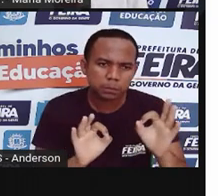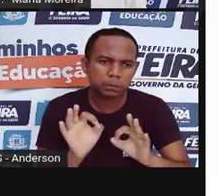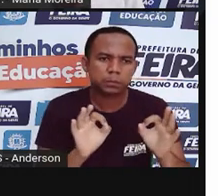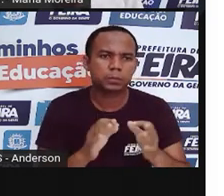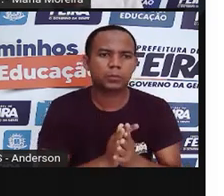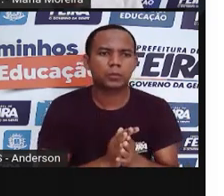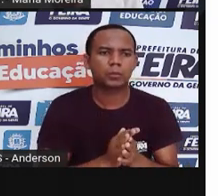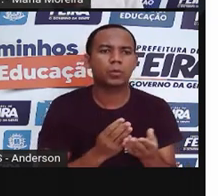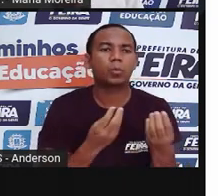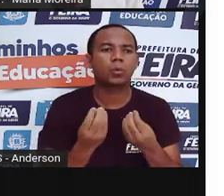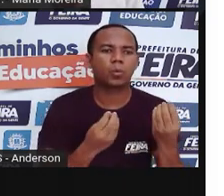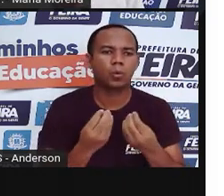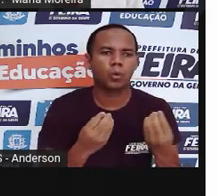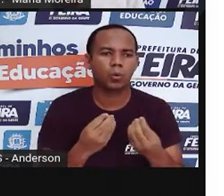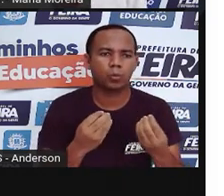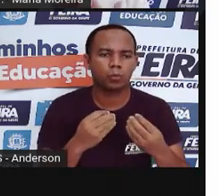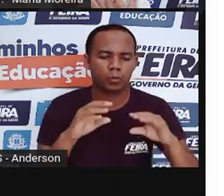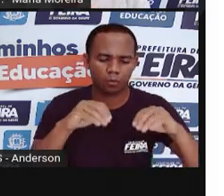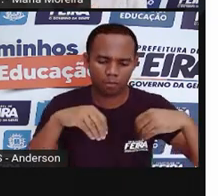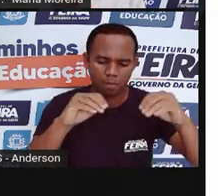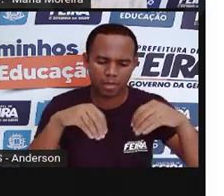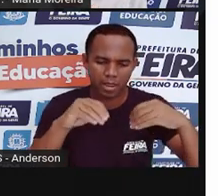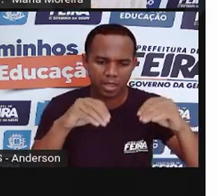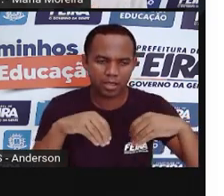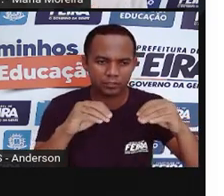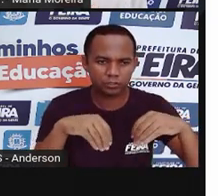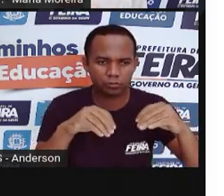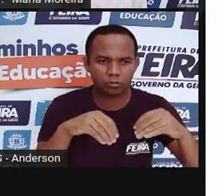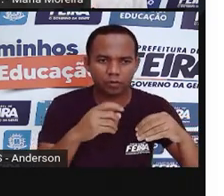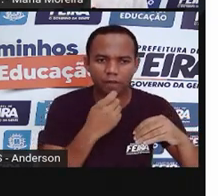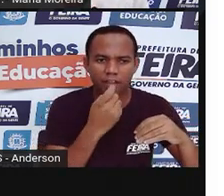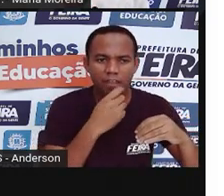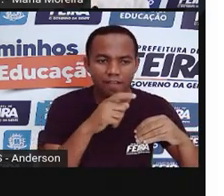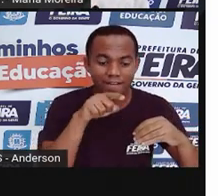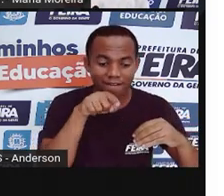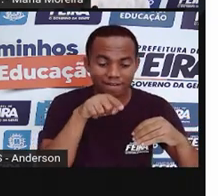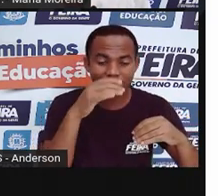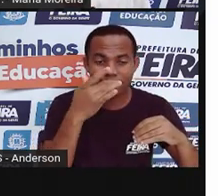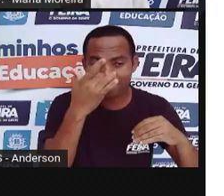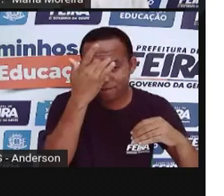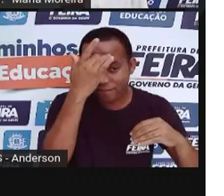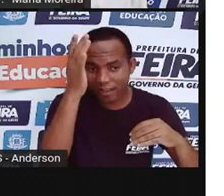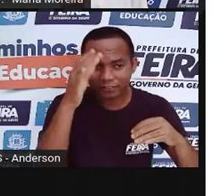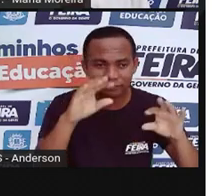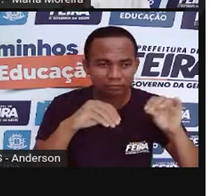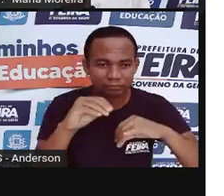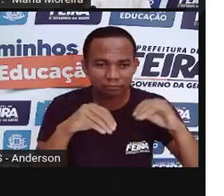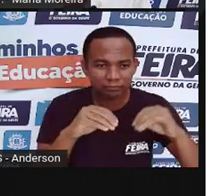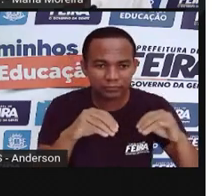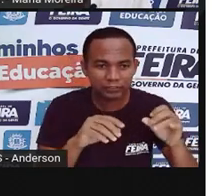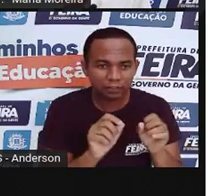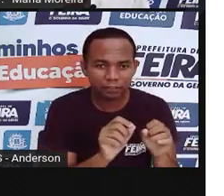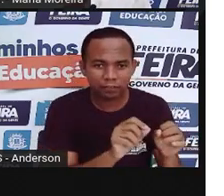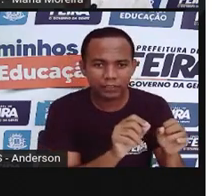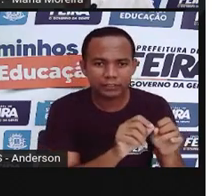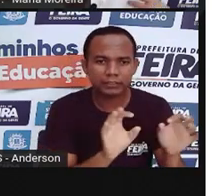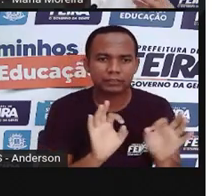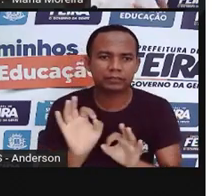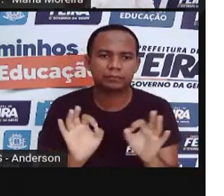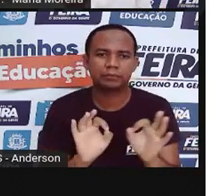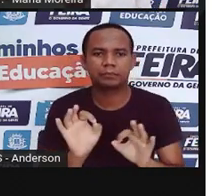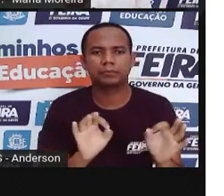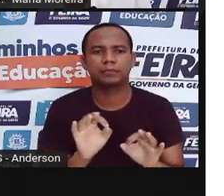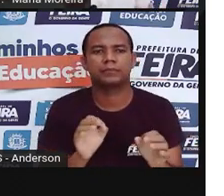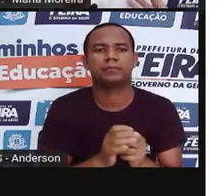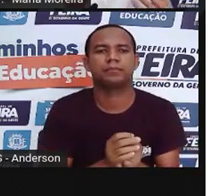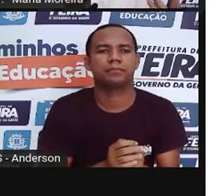Porque o plástico, ele acaba sendo mais fácil de ser fabricado, de ser manuseado, que a madeira, que precisa de o quê?